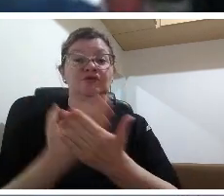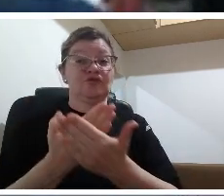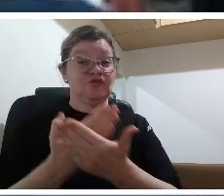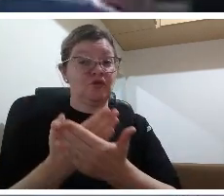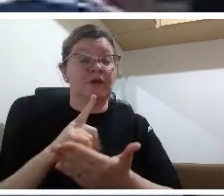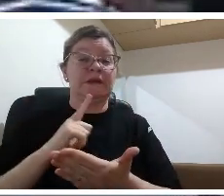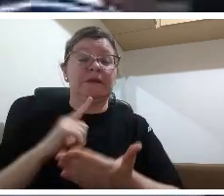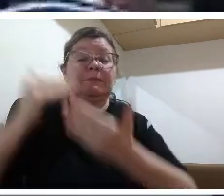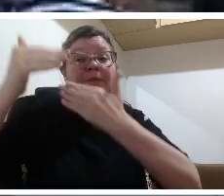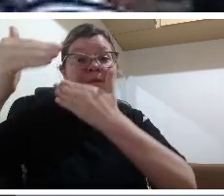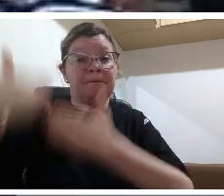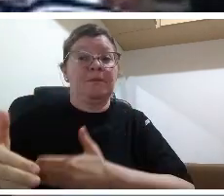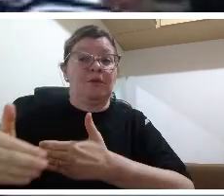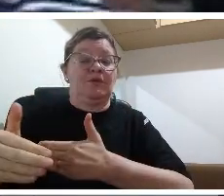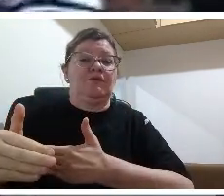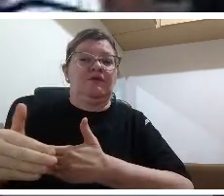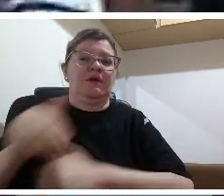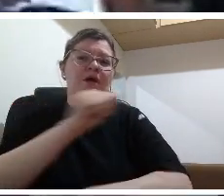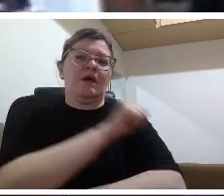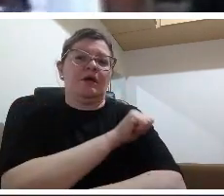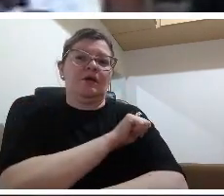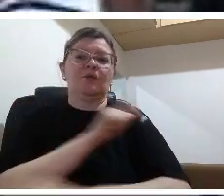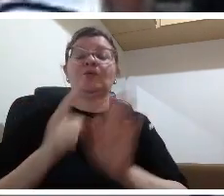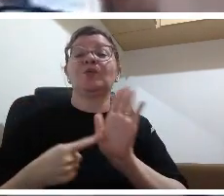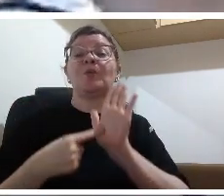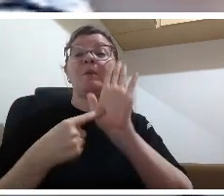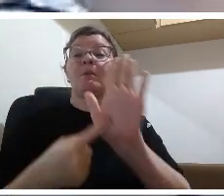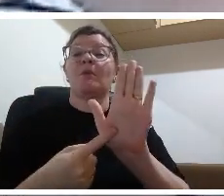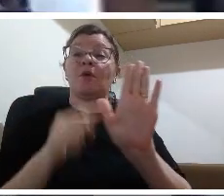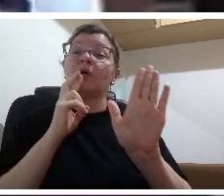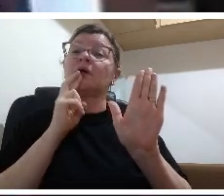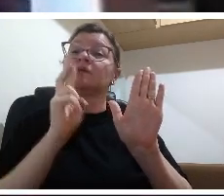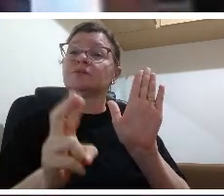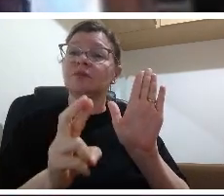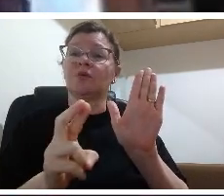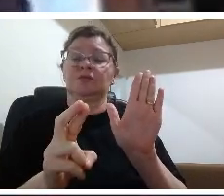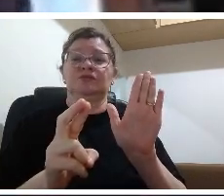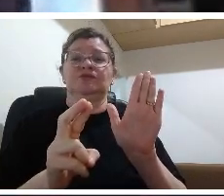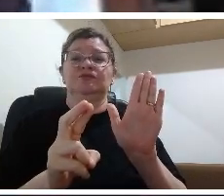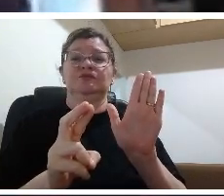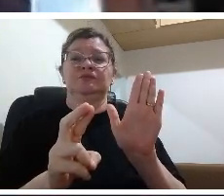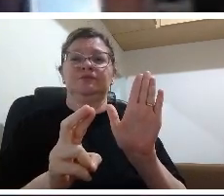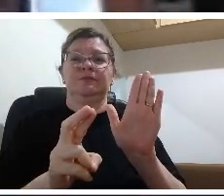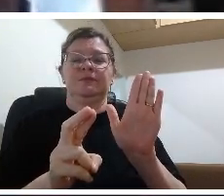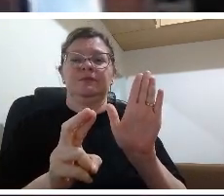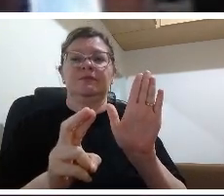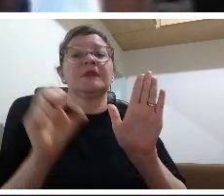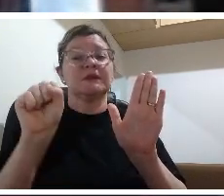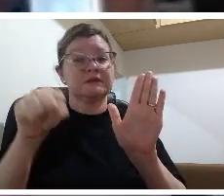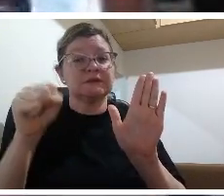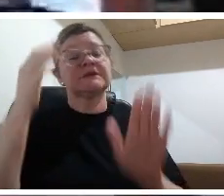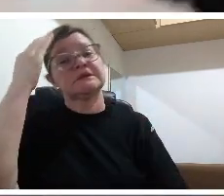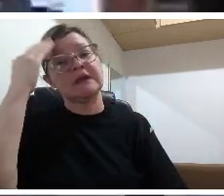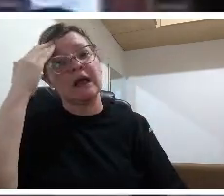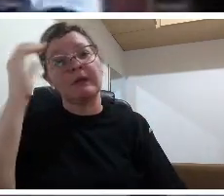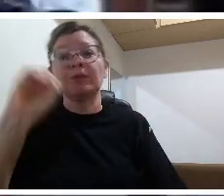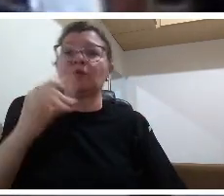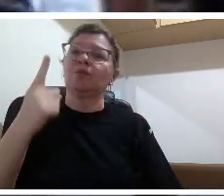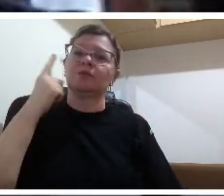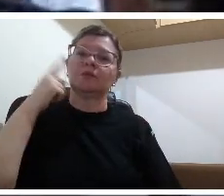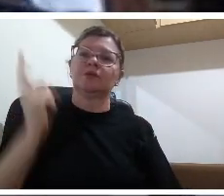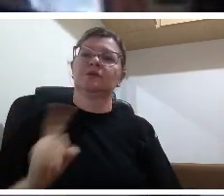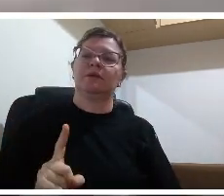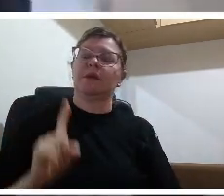prova então o aluno não é reavaliado ele pode ser reavaliado a partir das respostas que ele dá mas